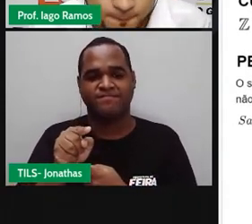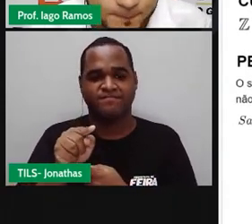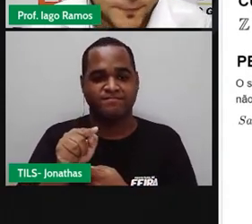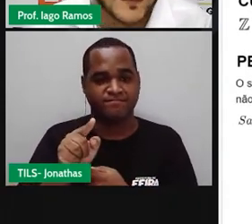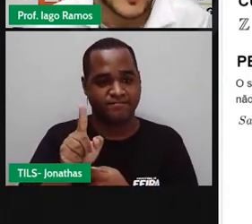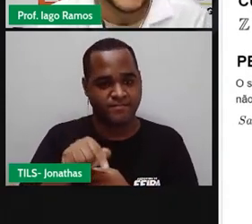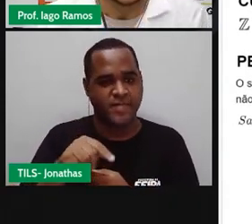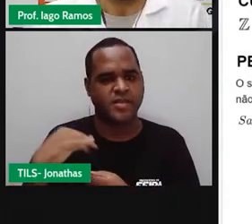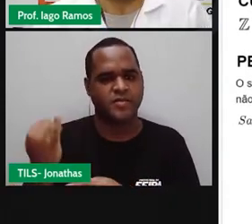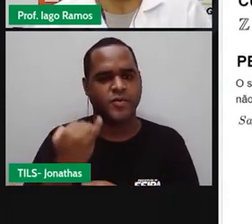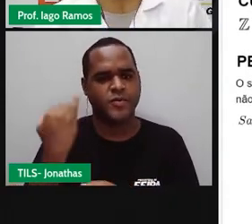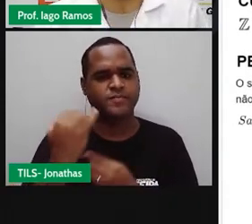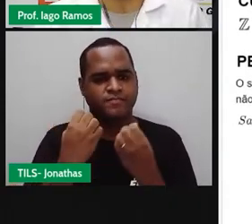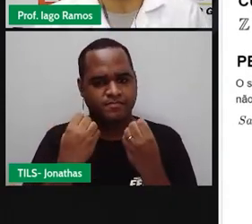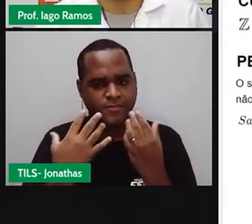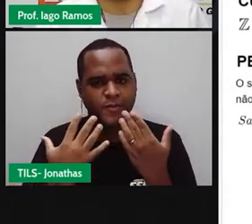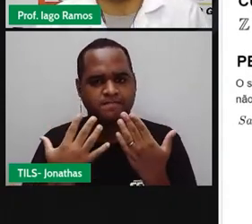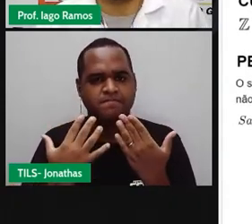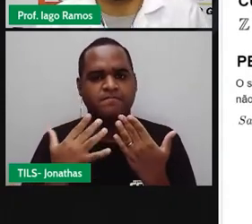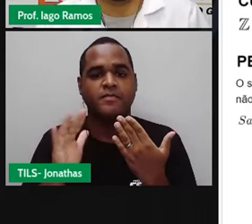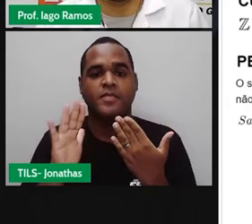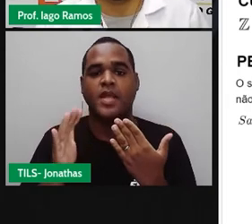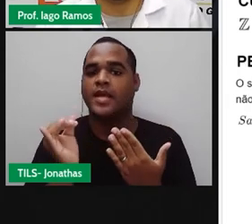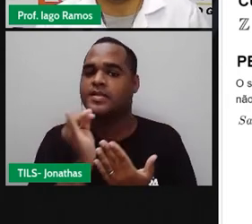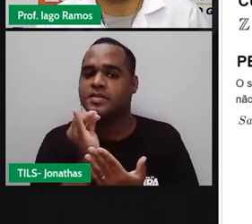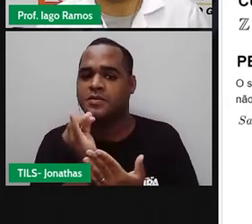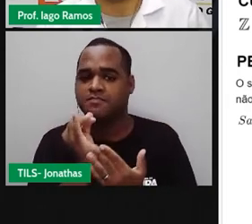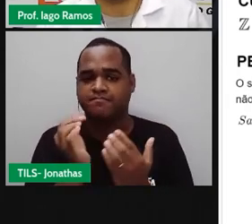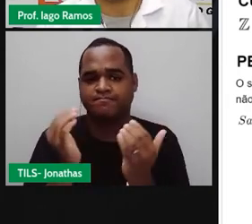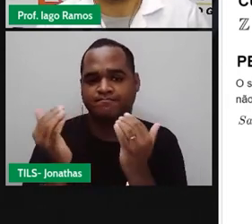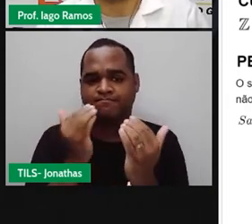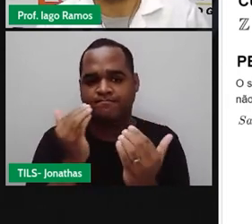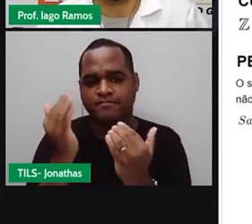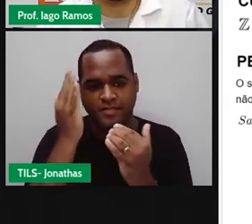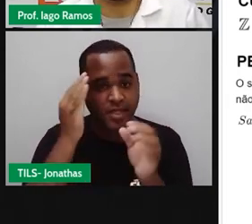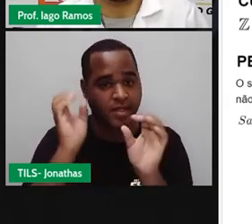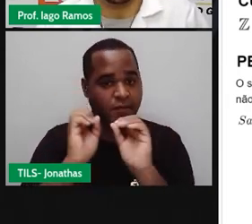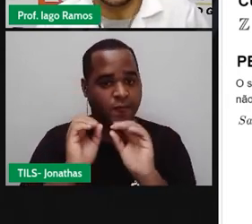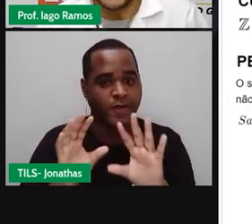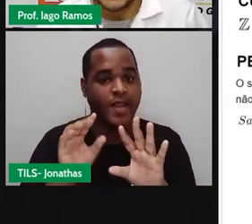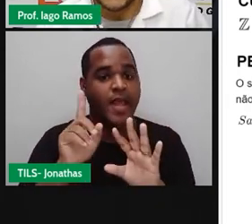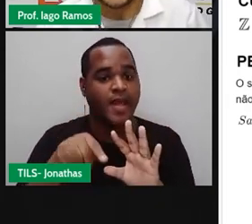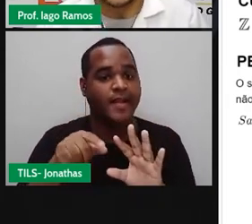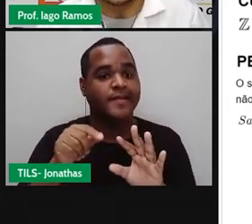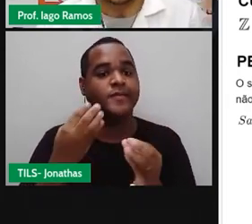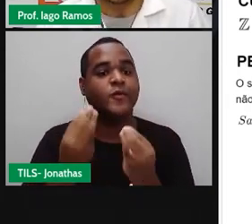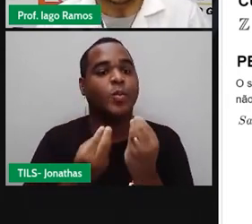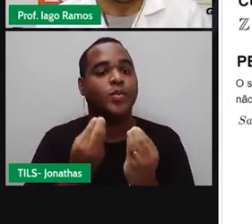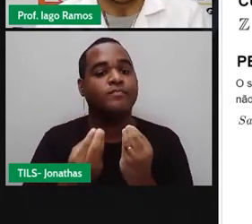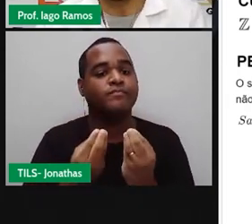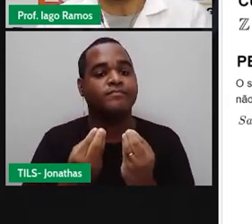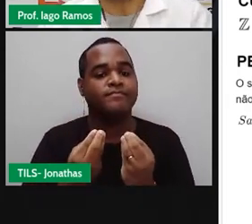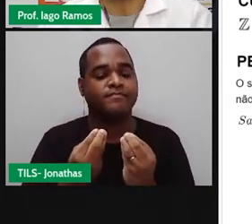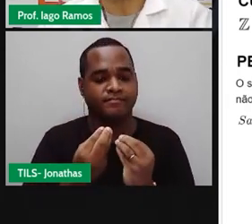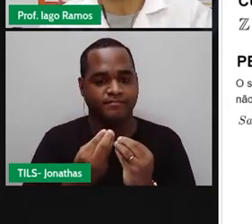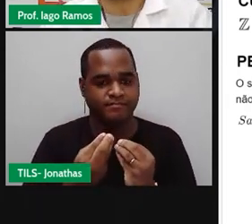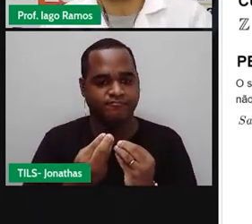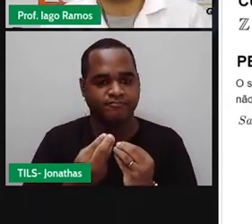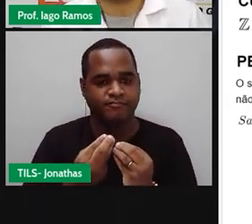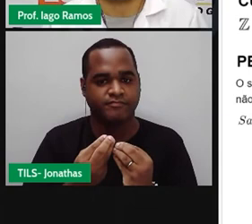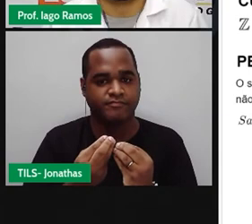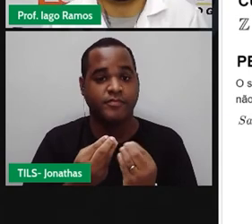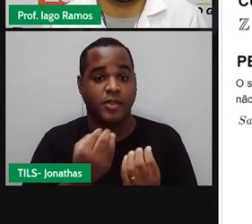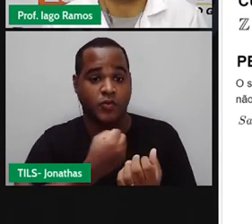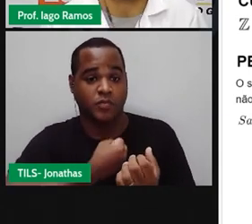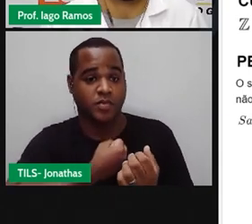tá bom? O que é que todas essas situações que eu trouxe pra você possuem em comum? O que é que em todas